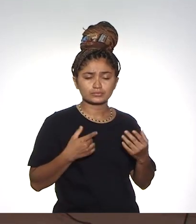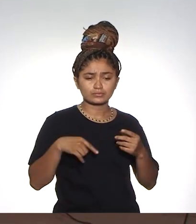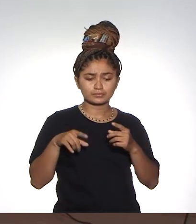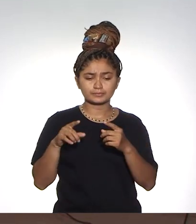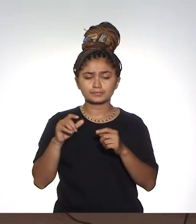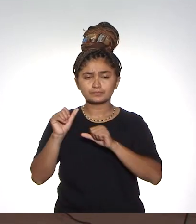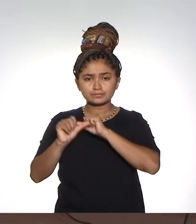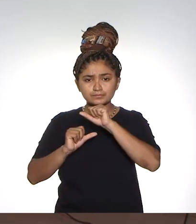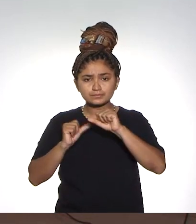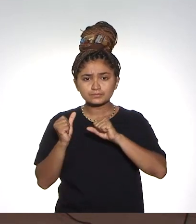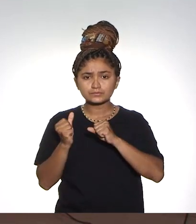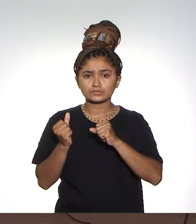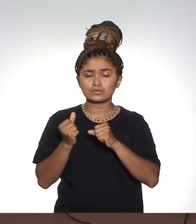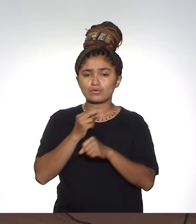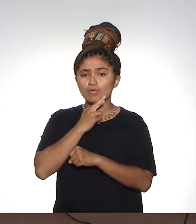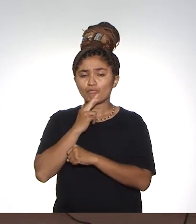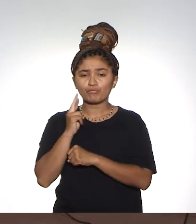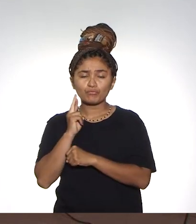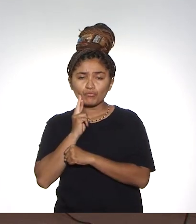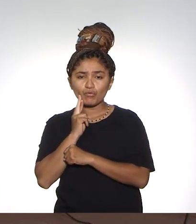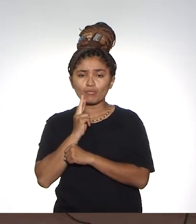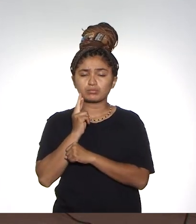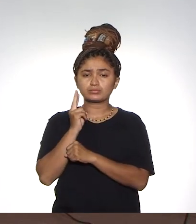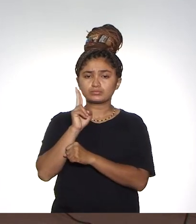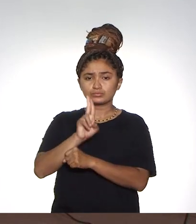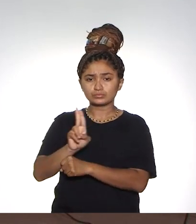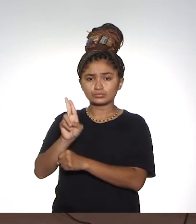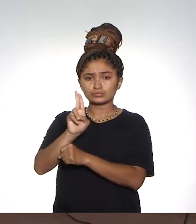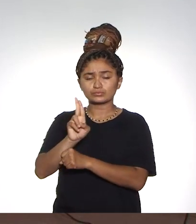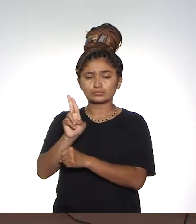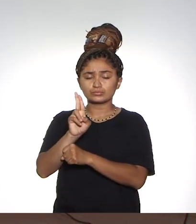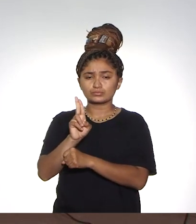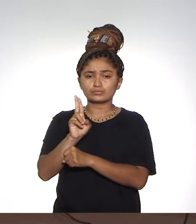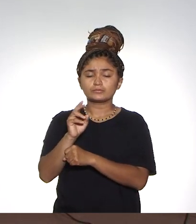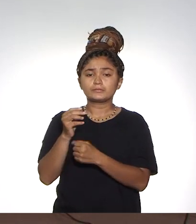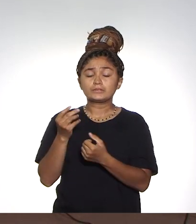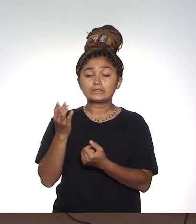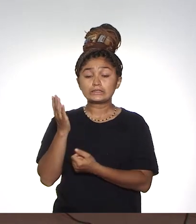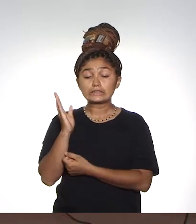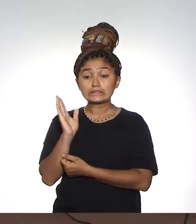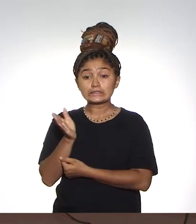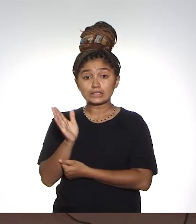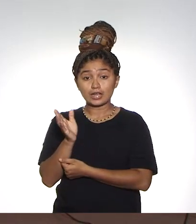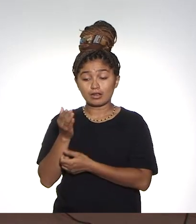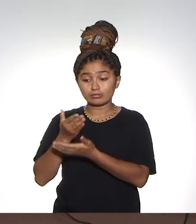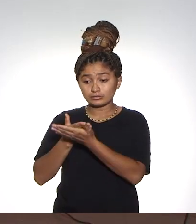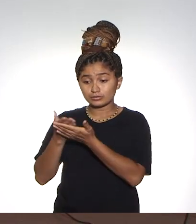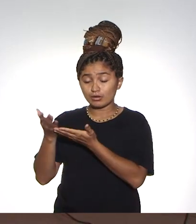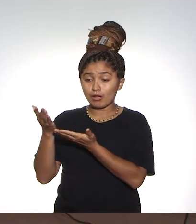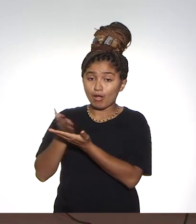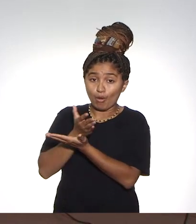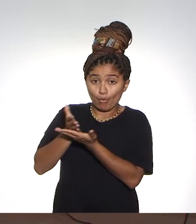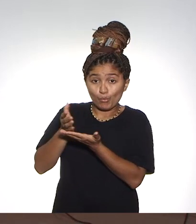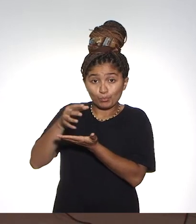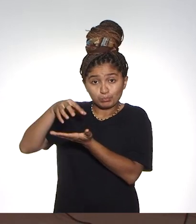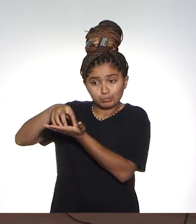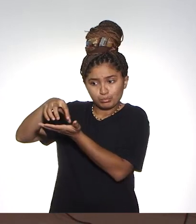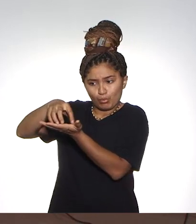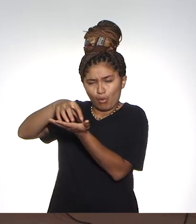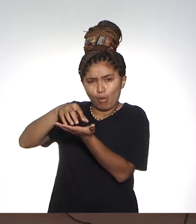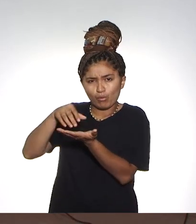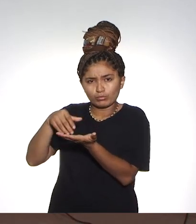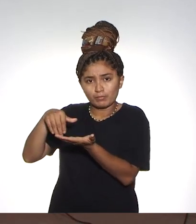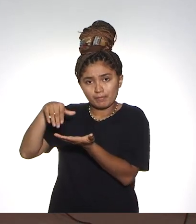a revitalização e a reforma do restaurante universitário. Já iniciamos alguns blocos, né? Que são